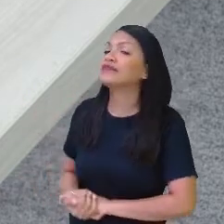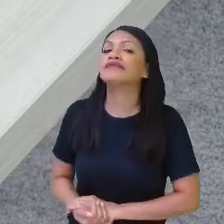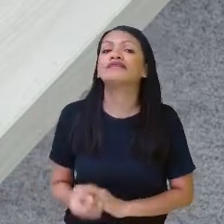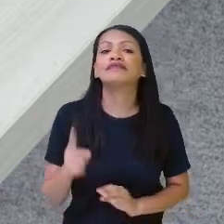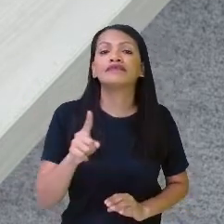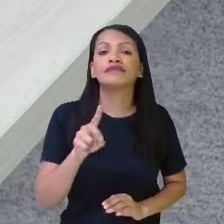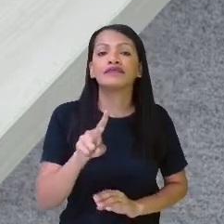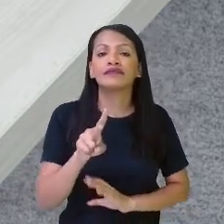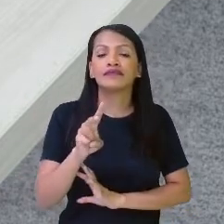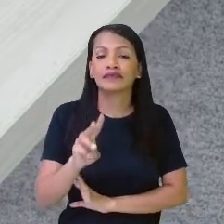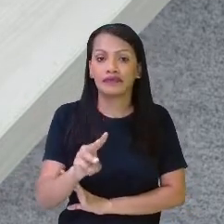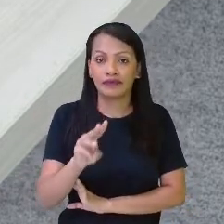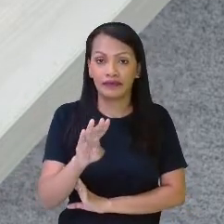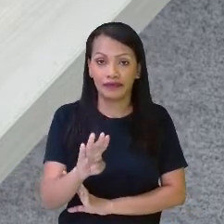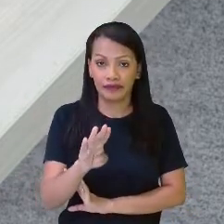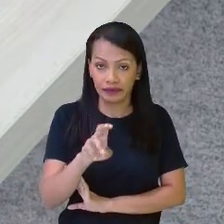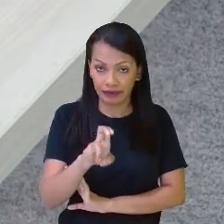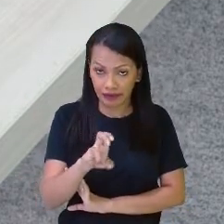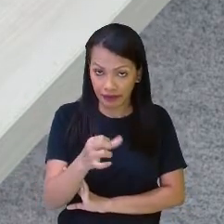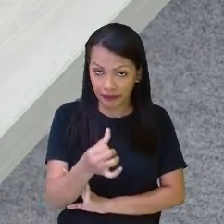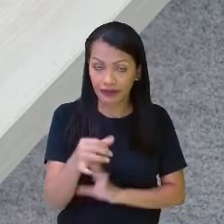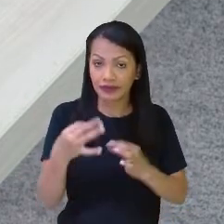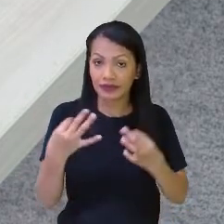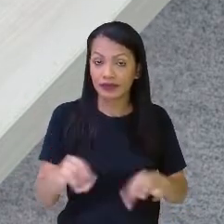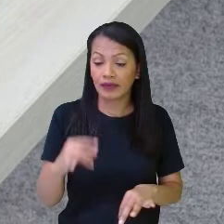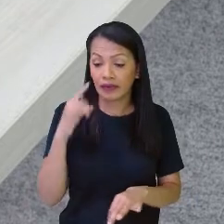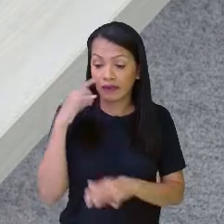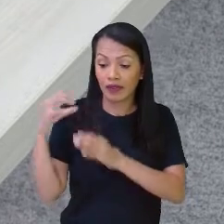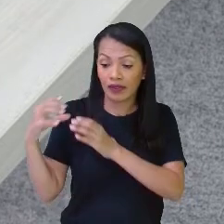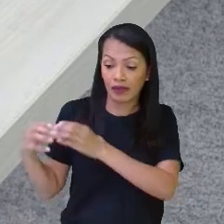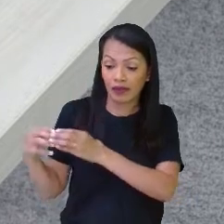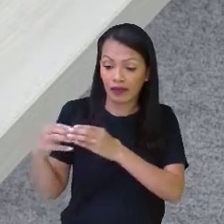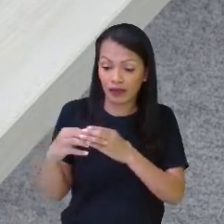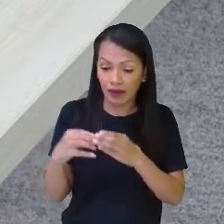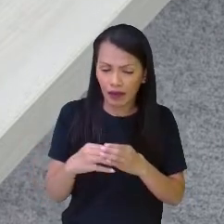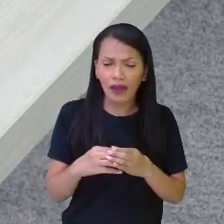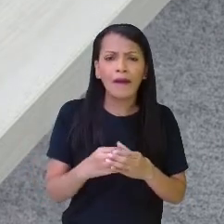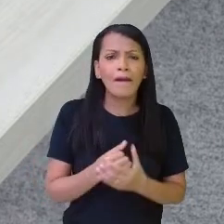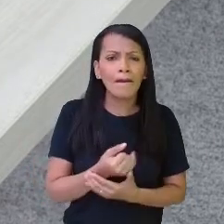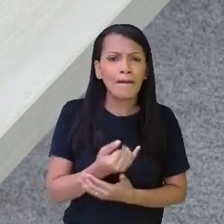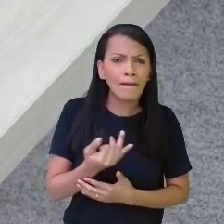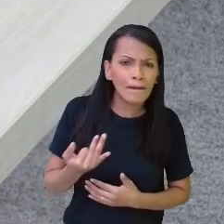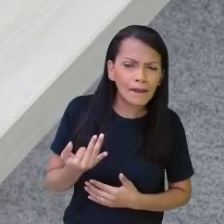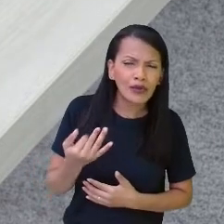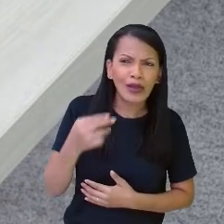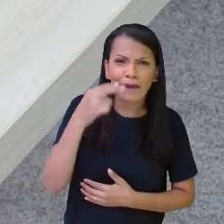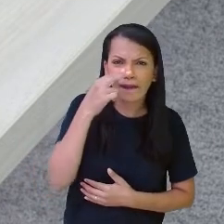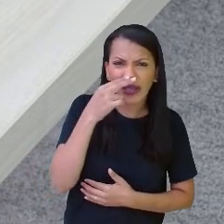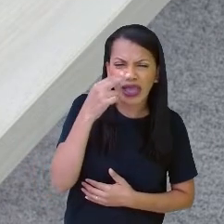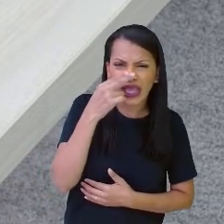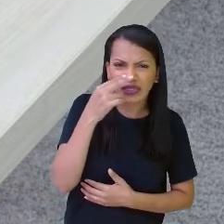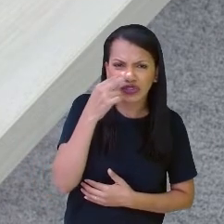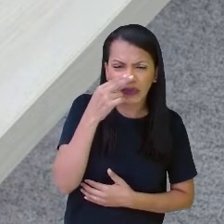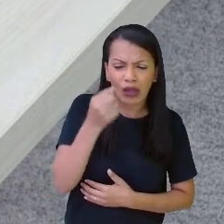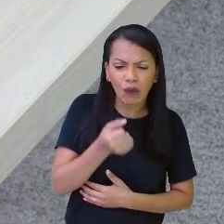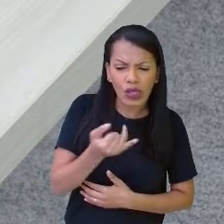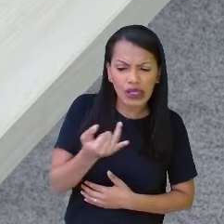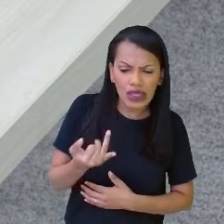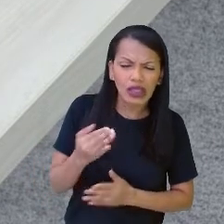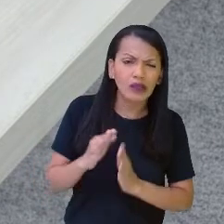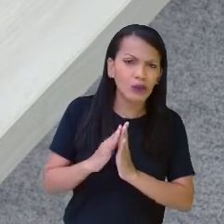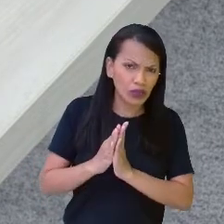3, 4, 5, 6. Os meus grupos estão com a mesma quantidade de bonequinhos? Estão, não é, gente?